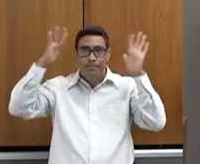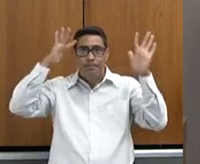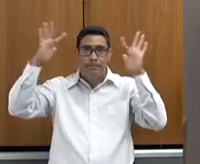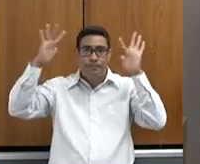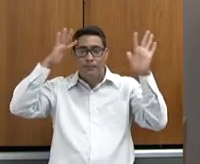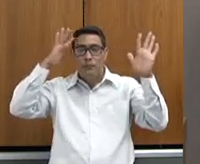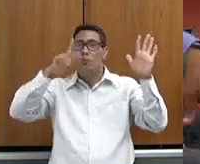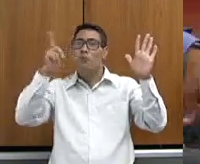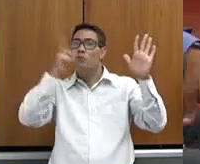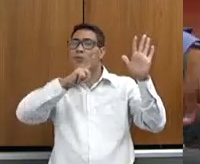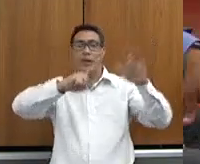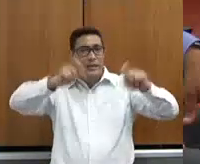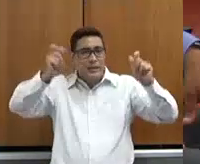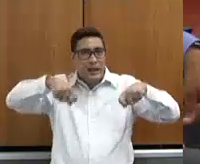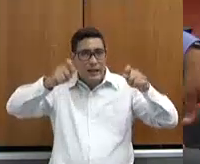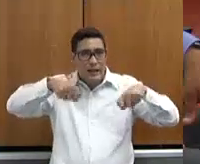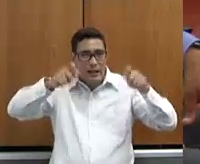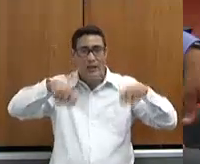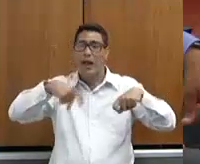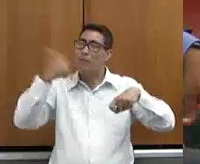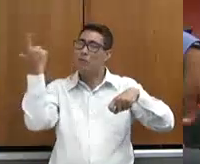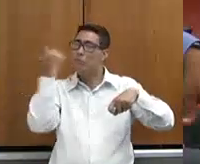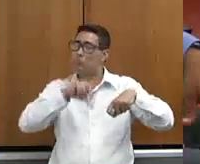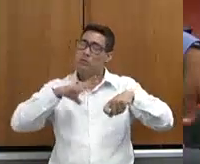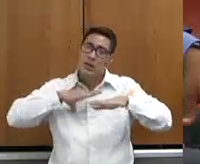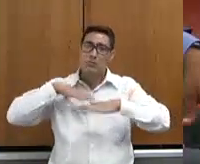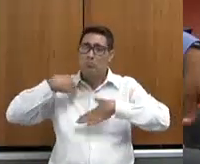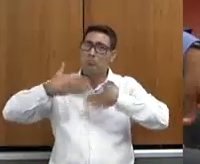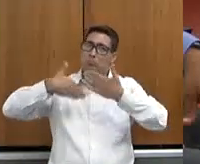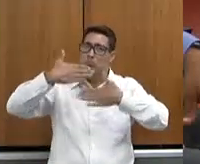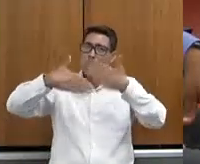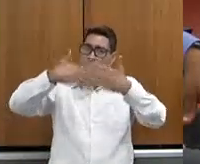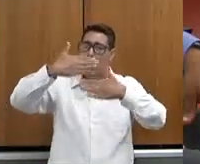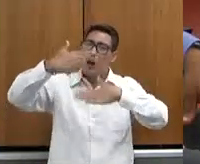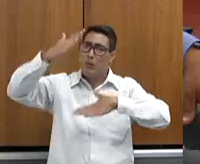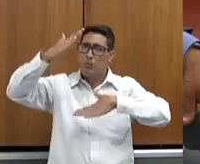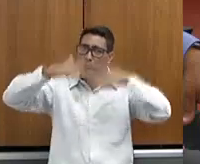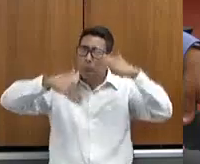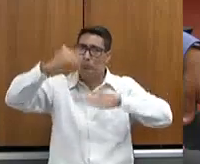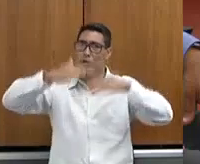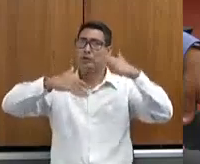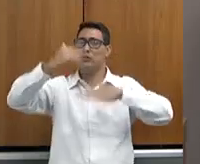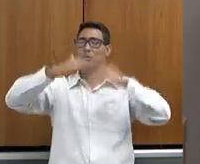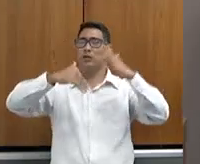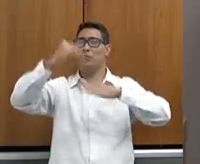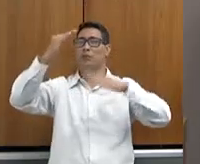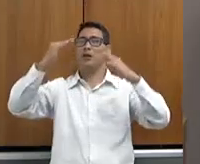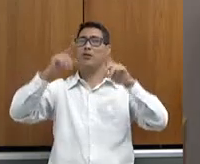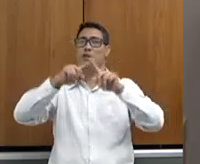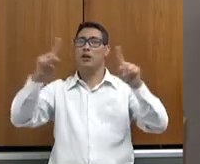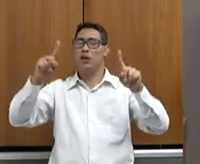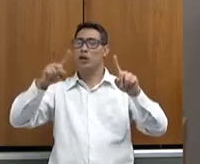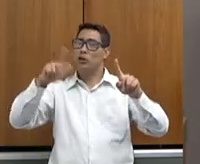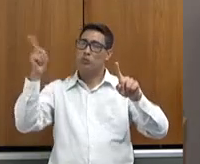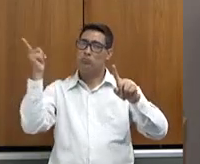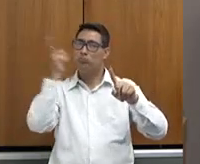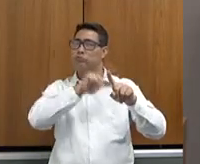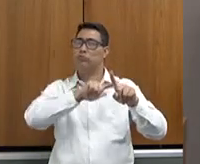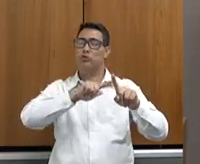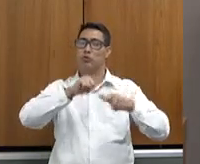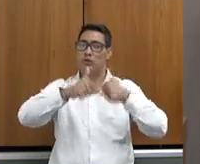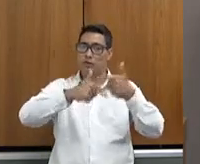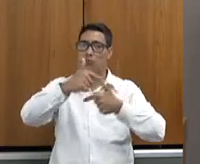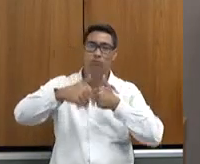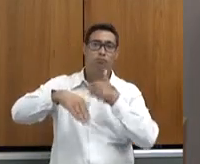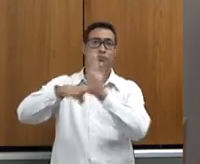para ele enxergar possibilidades, para ele poder crescer profissionalmente, e continuar lá sendo o sucessor na família e